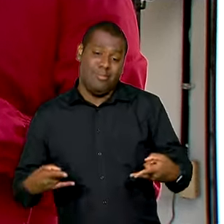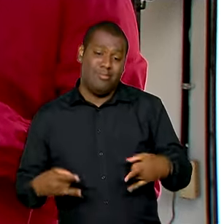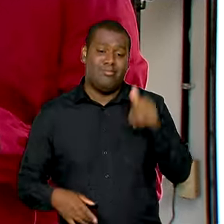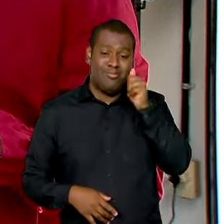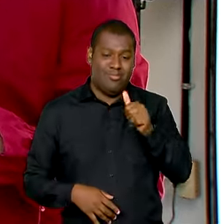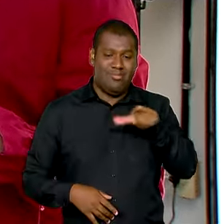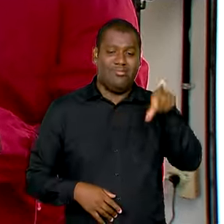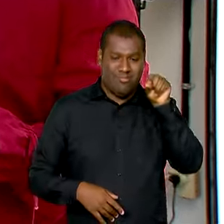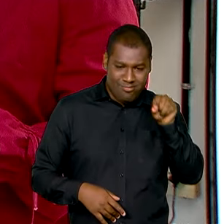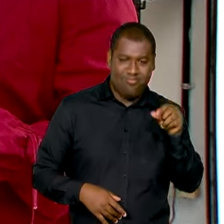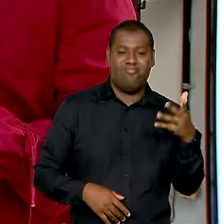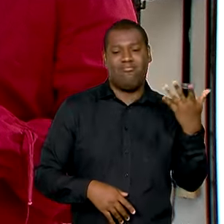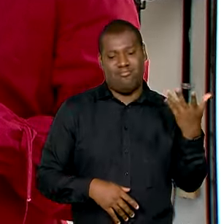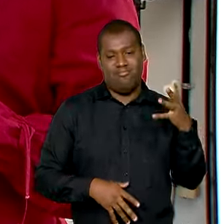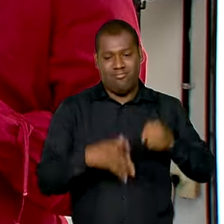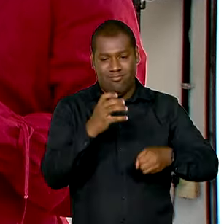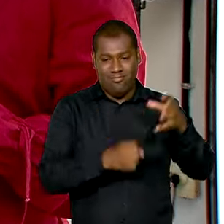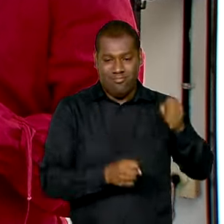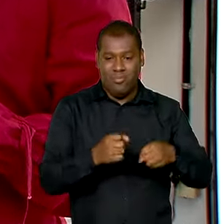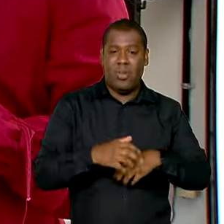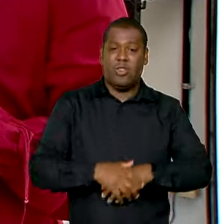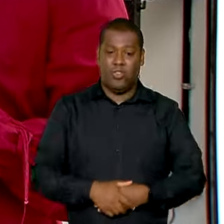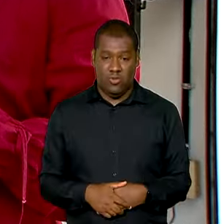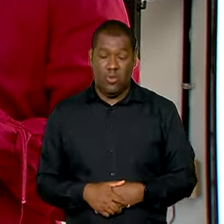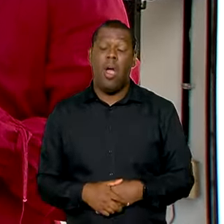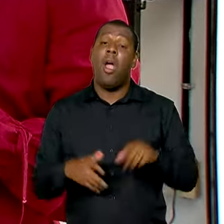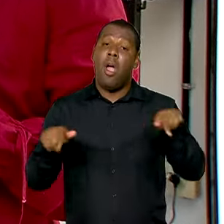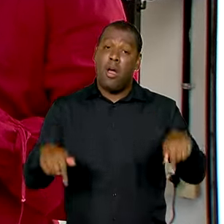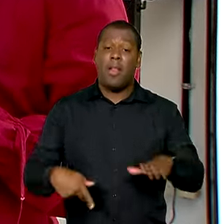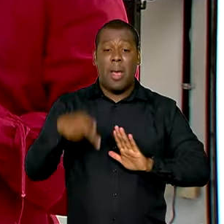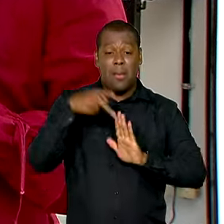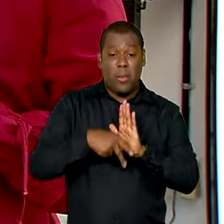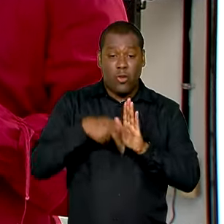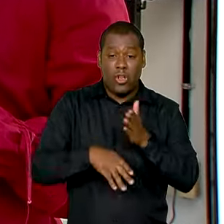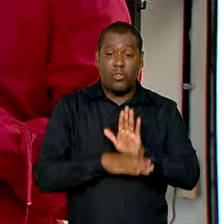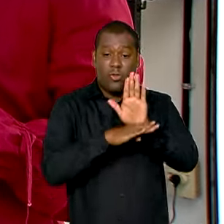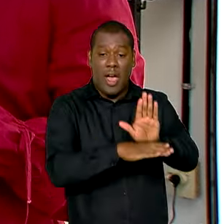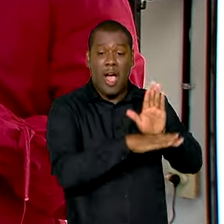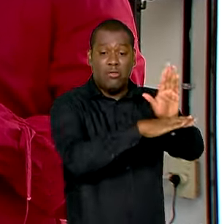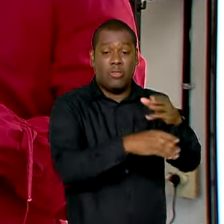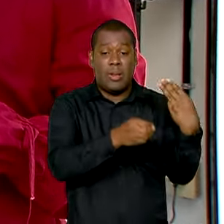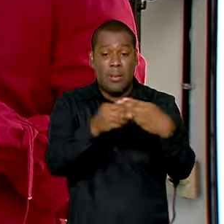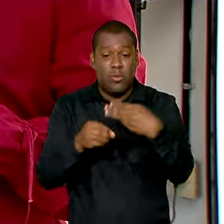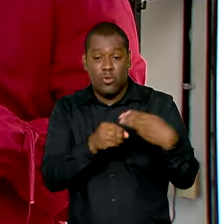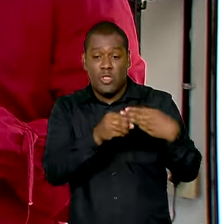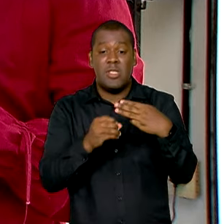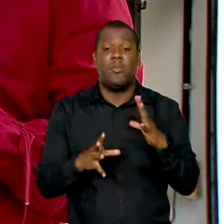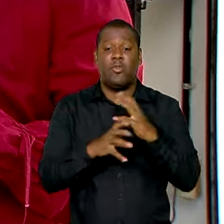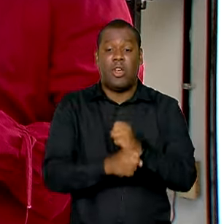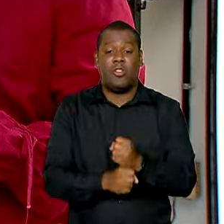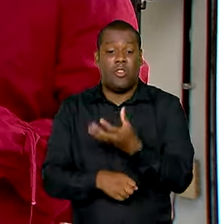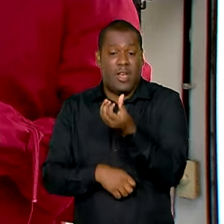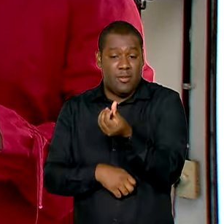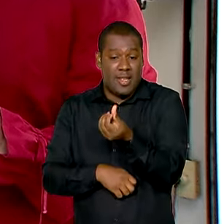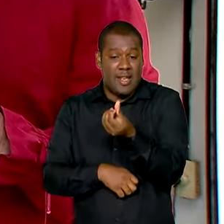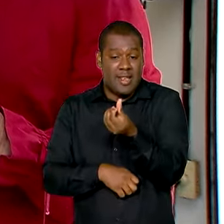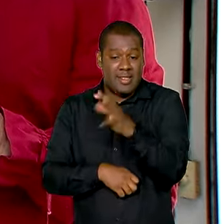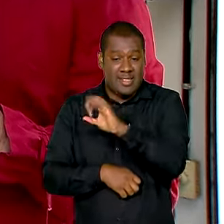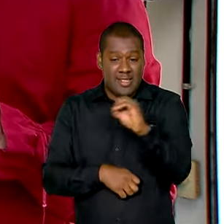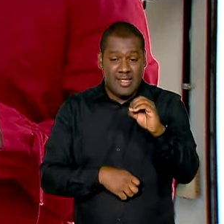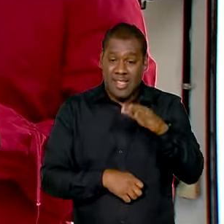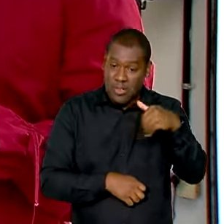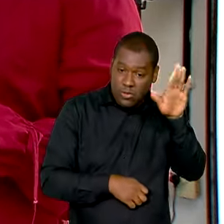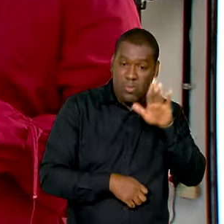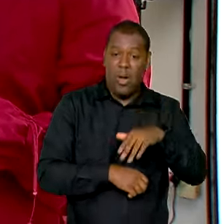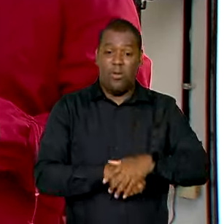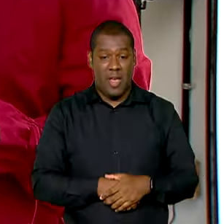e 600 municípios em todas as regiões do país, atendendo a 24 milhões de meninas